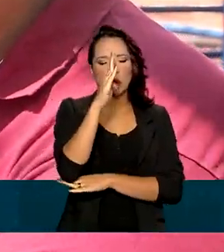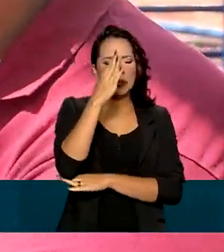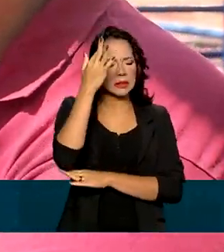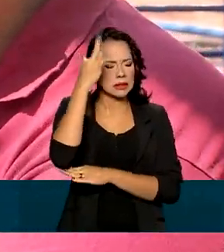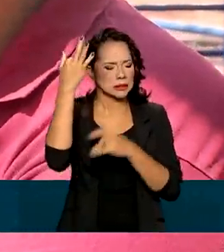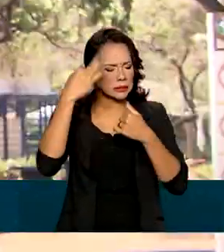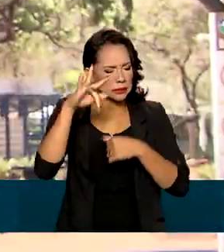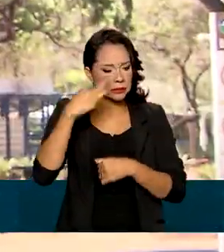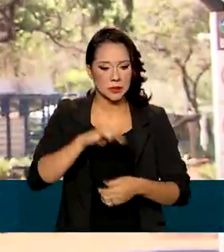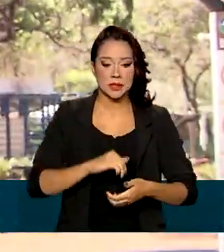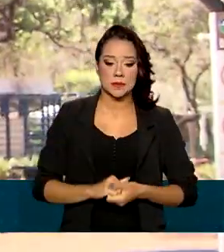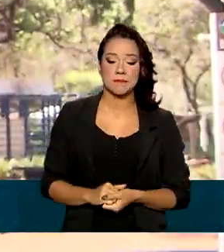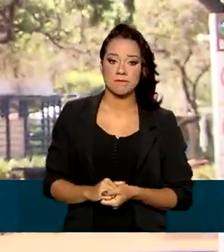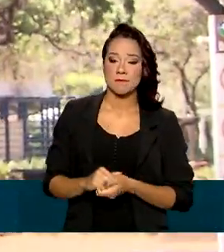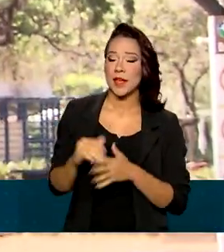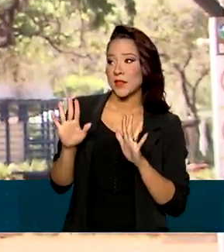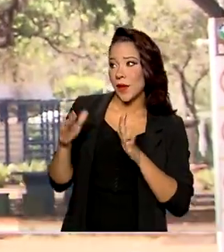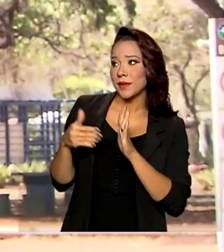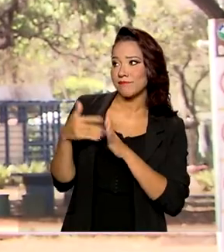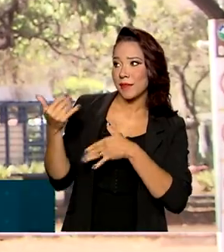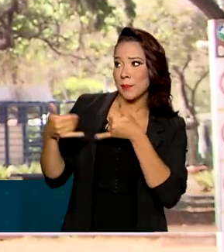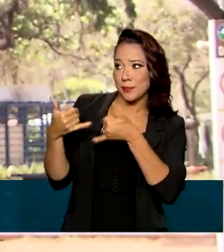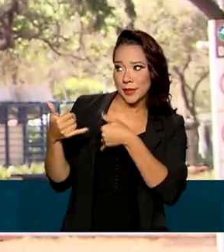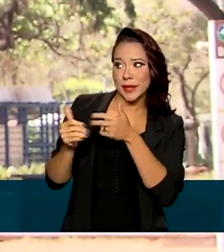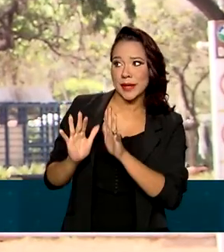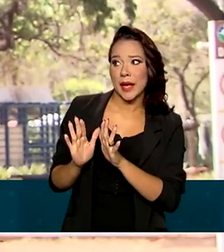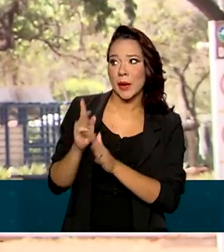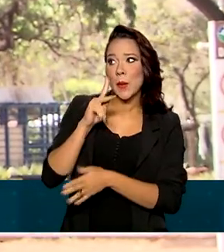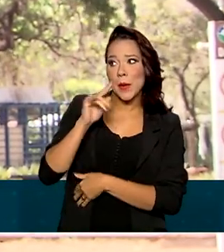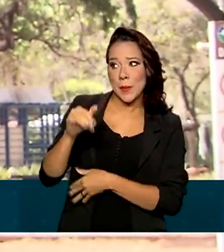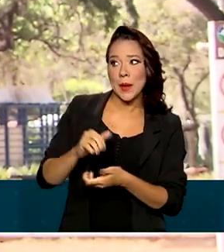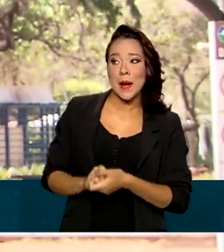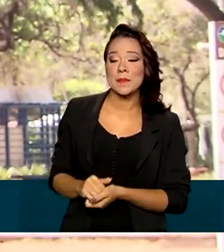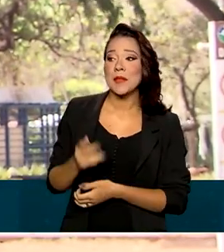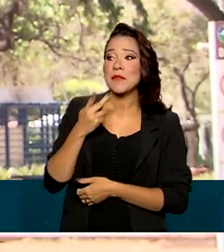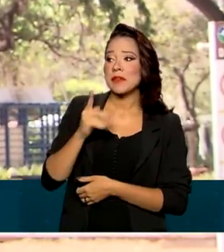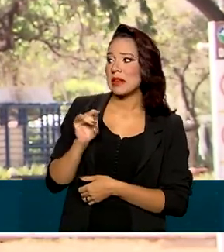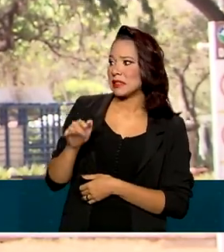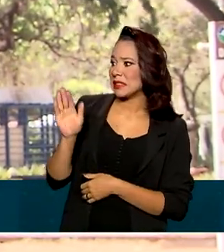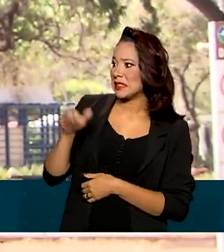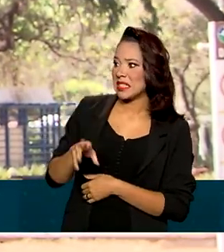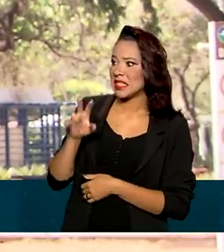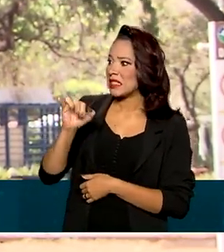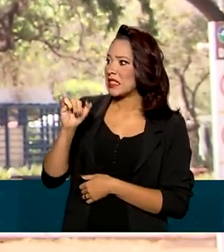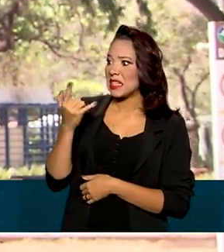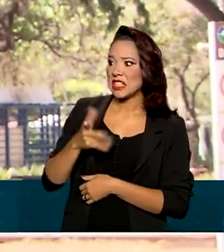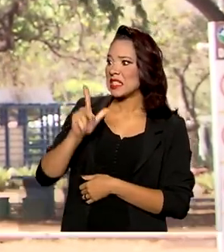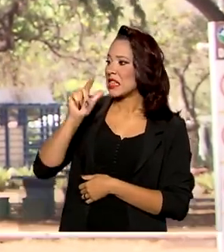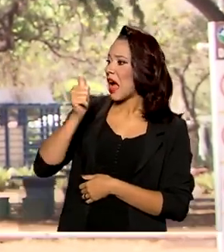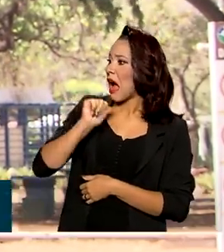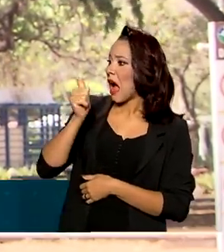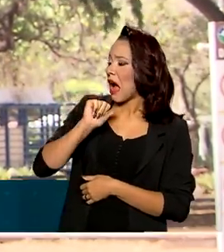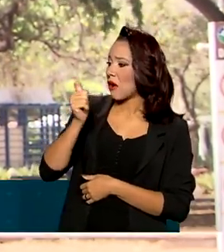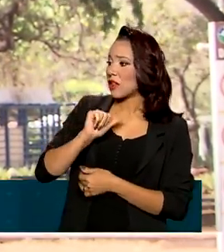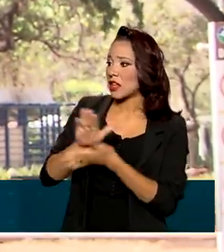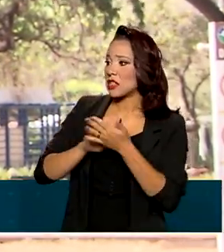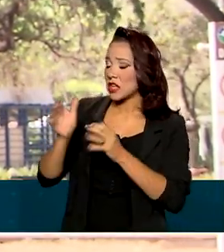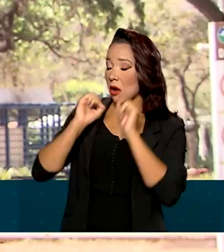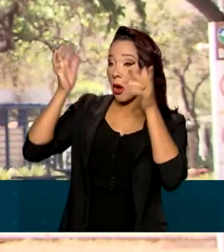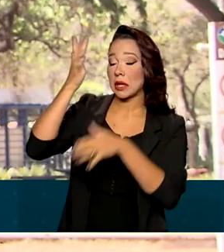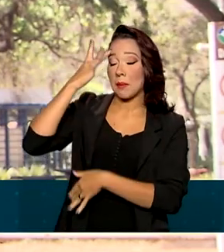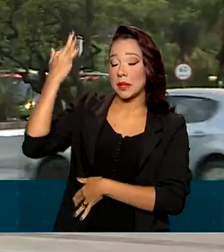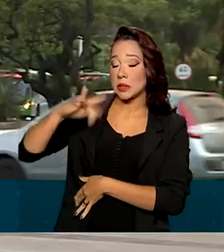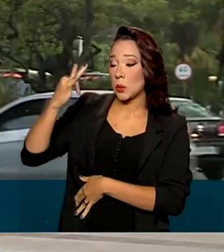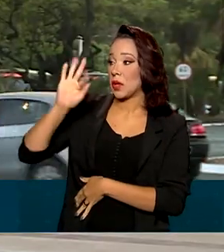de cabeça. Até brinquei com o meu pai ali, falei com ele, cara, se a deixar de tomar água aí o cara já acorda com dor de